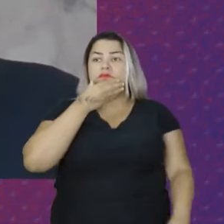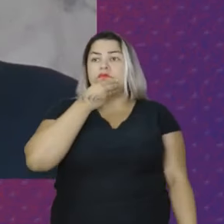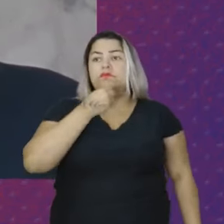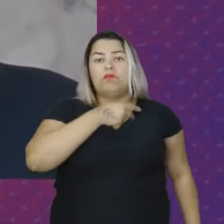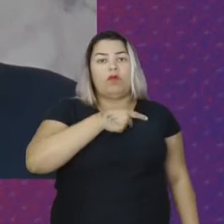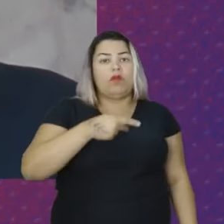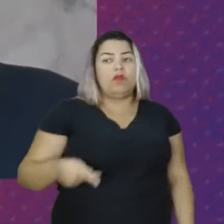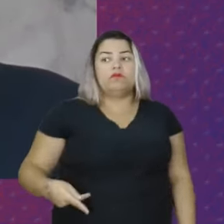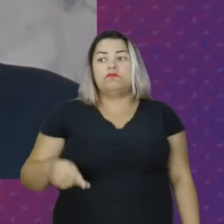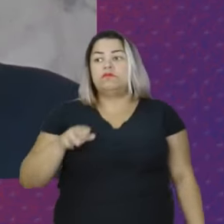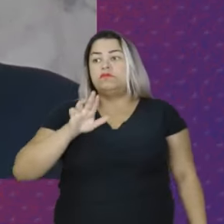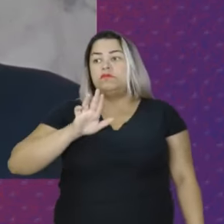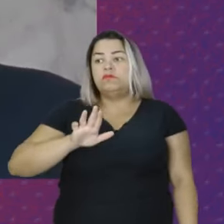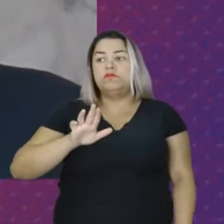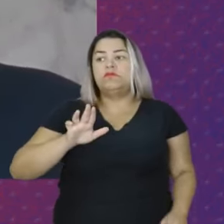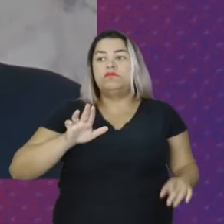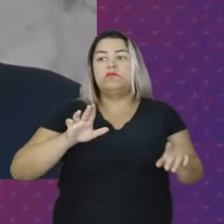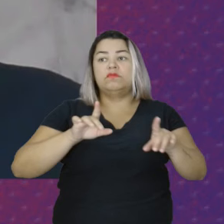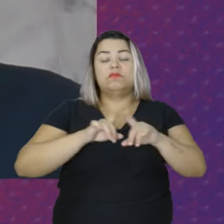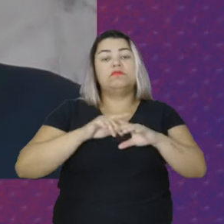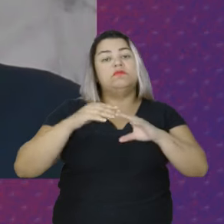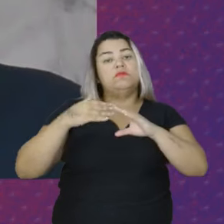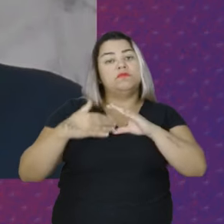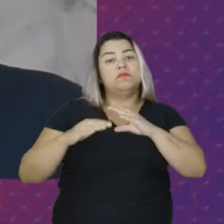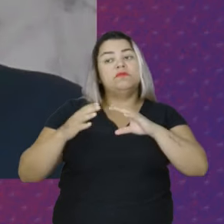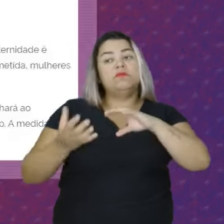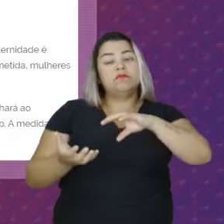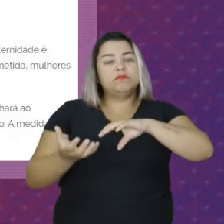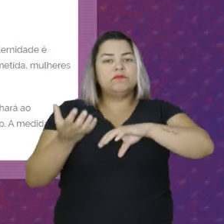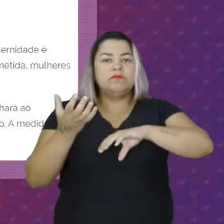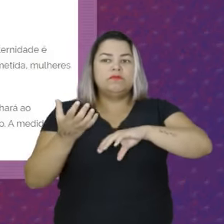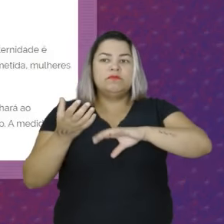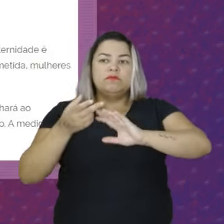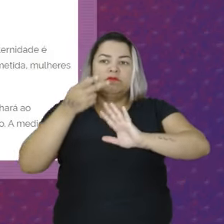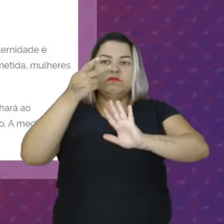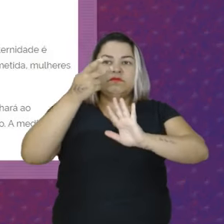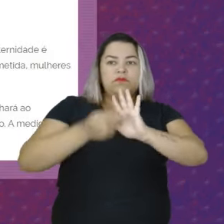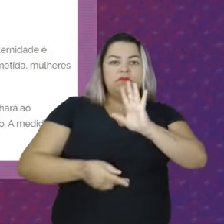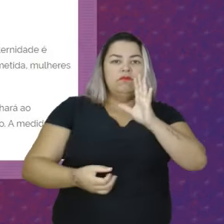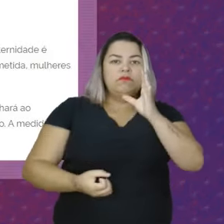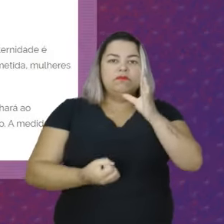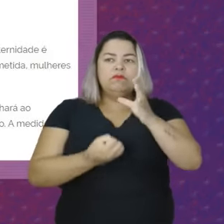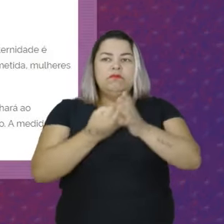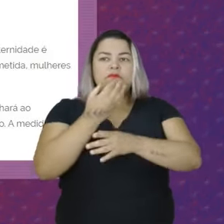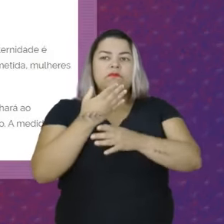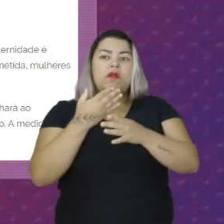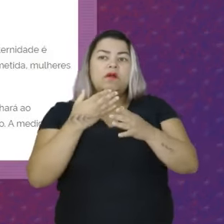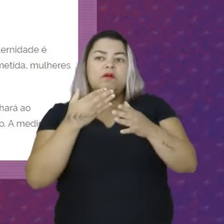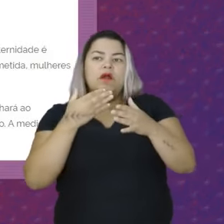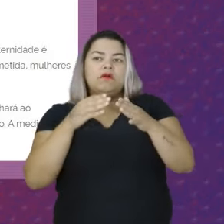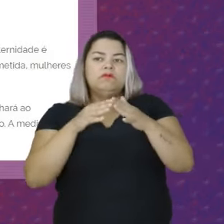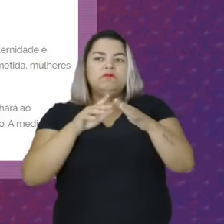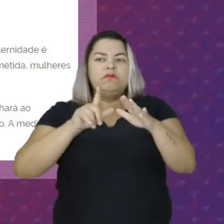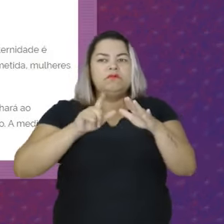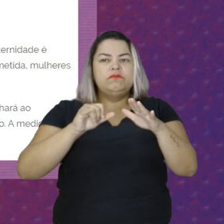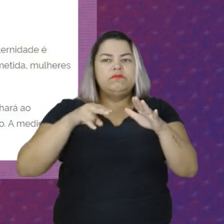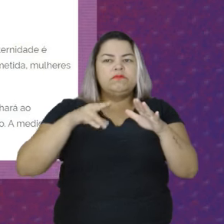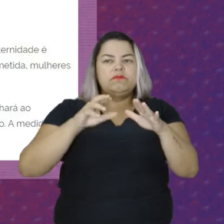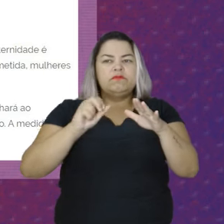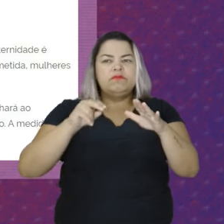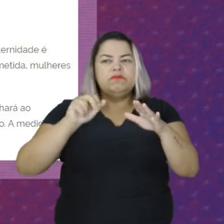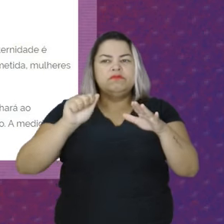enviou para o Congresso Nacional O projeto que cria a licença maternidade Dentro do